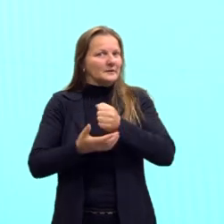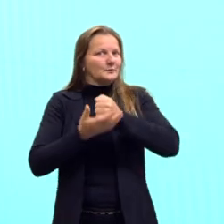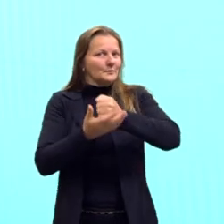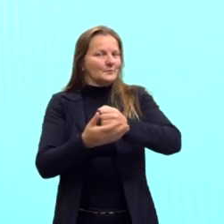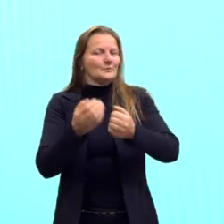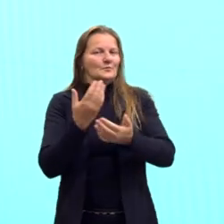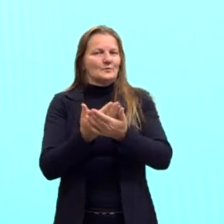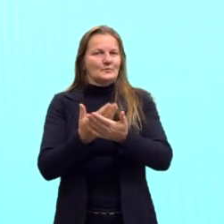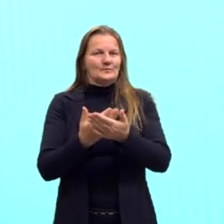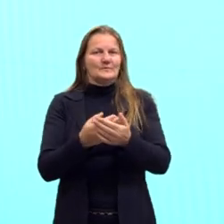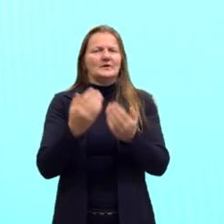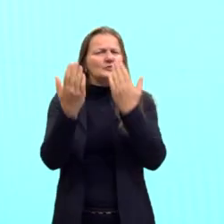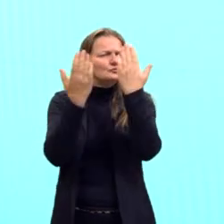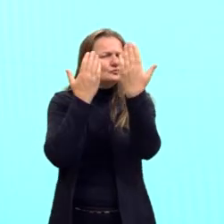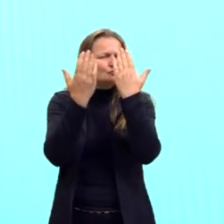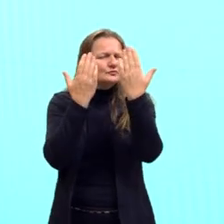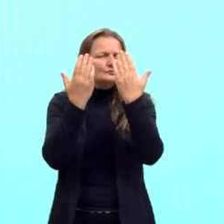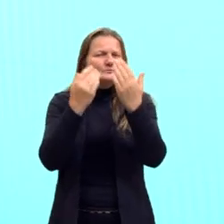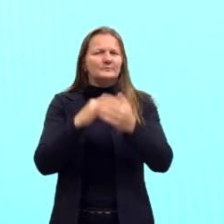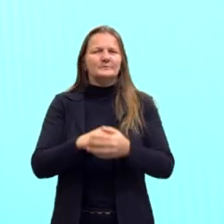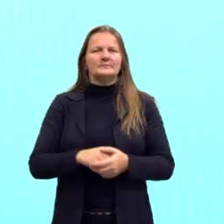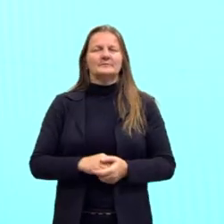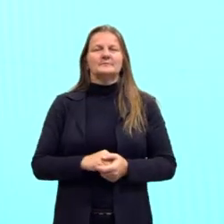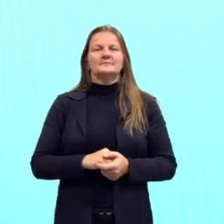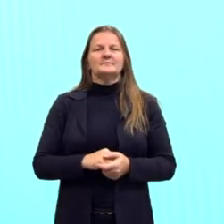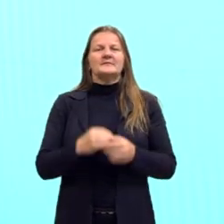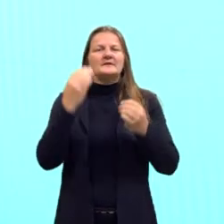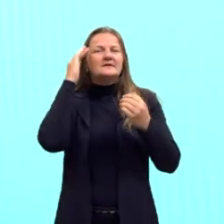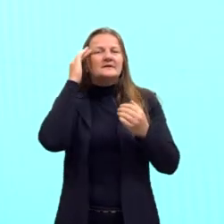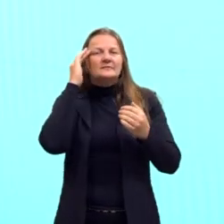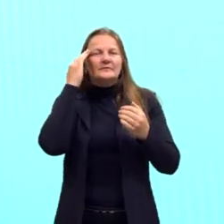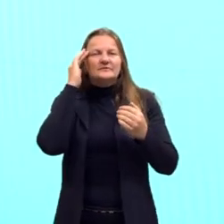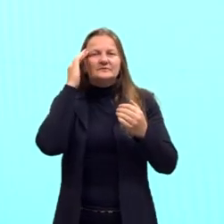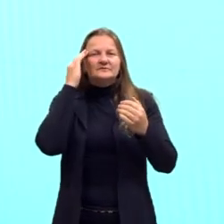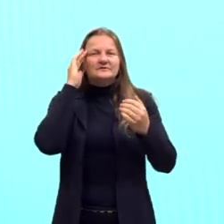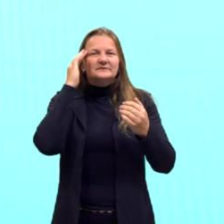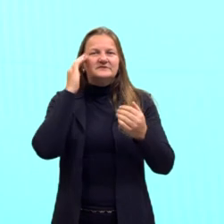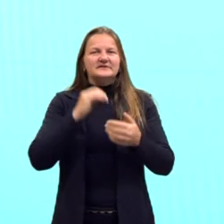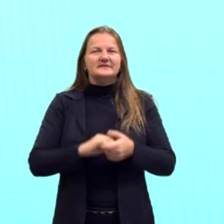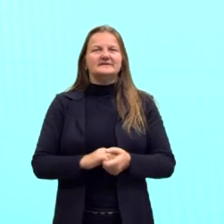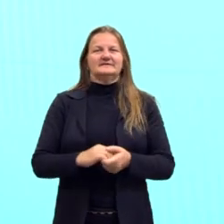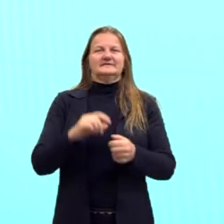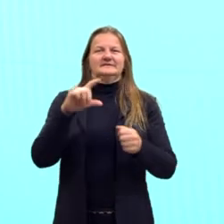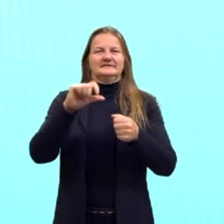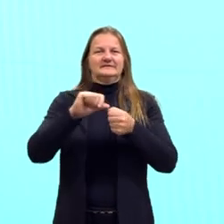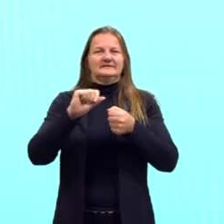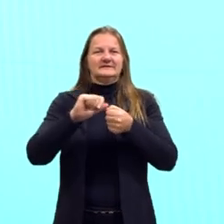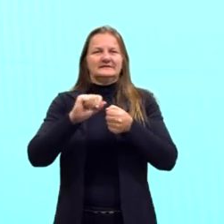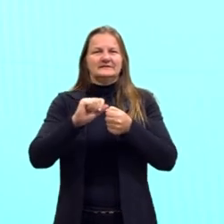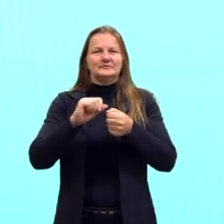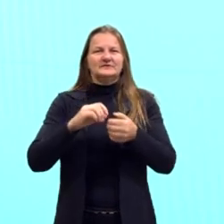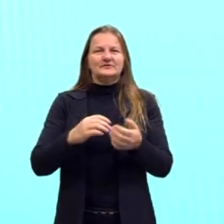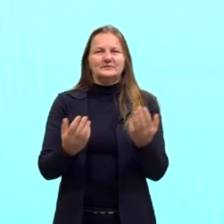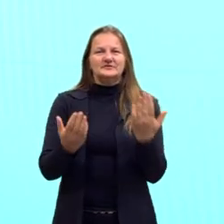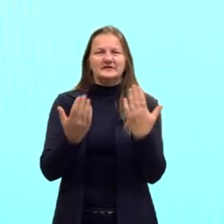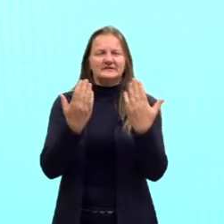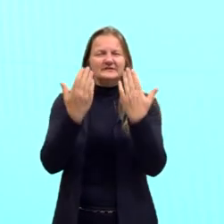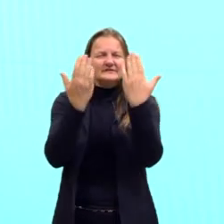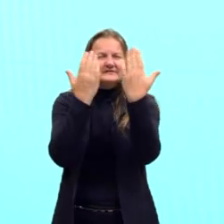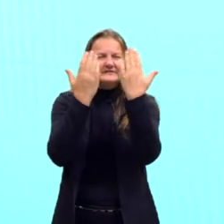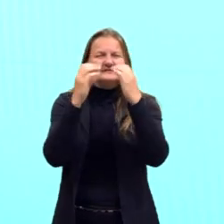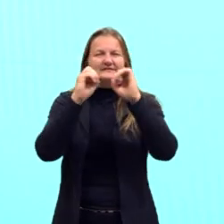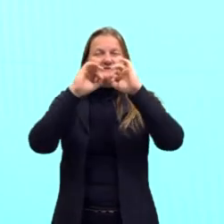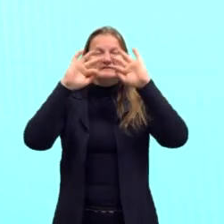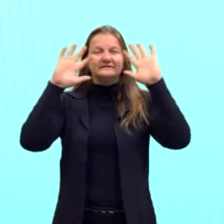tem dúvida, não entendi alguma matéria, precisa de alguma ajuda numa elucidação de algum